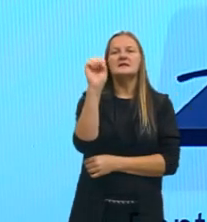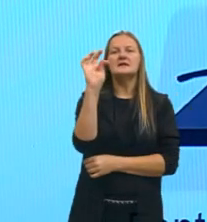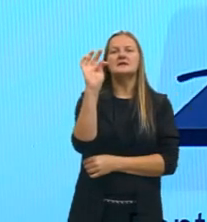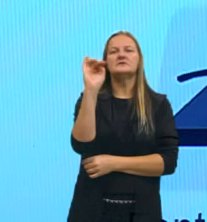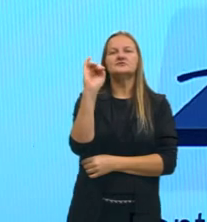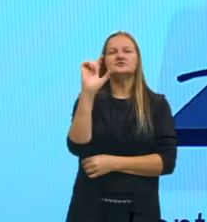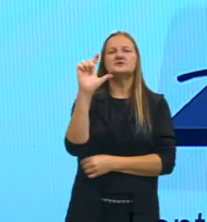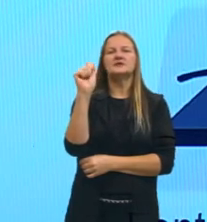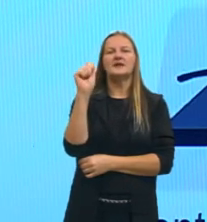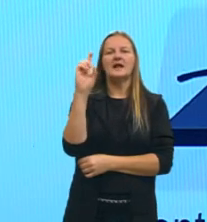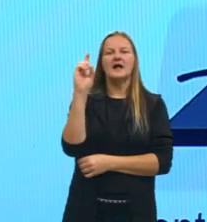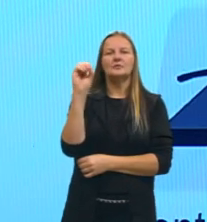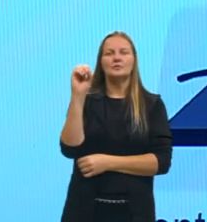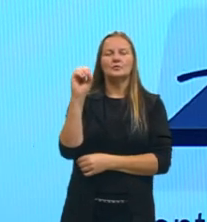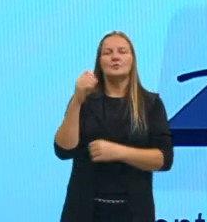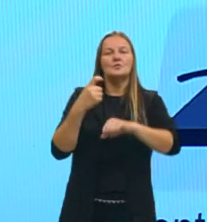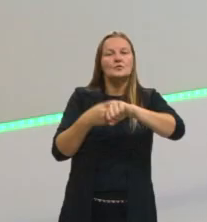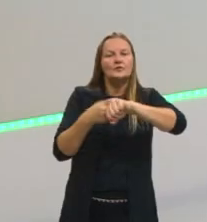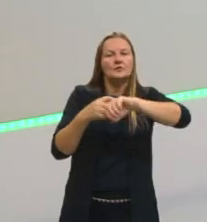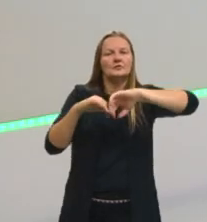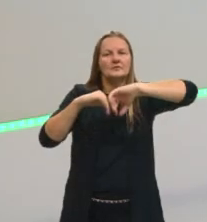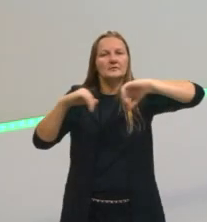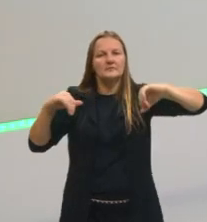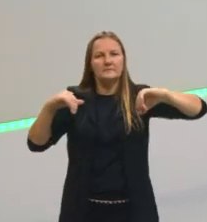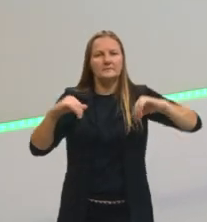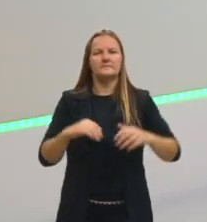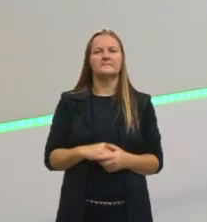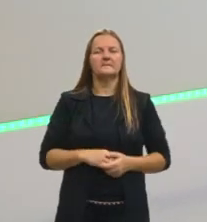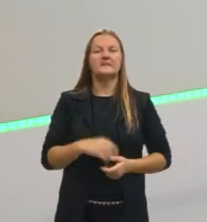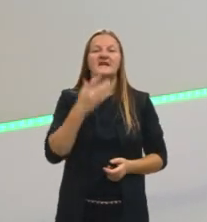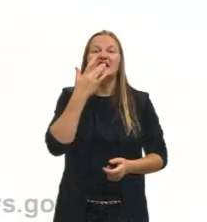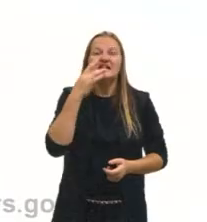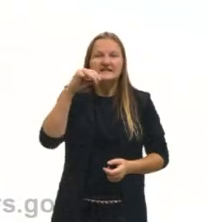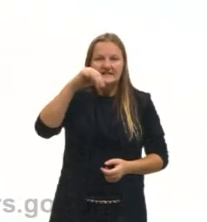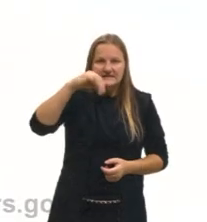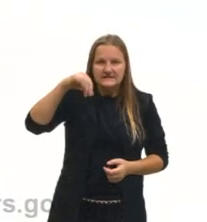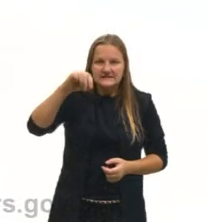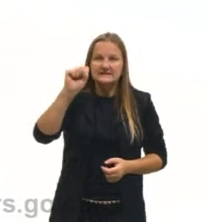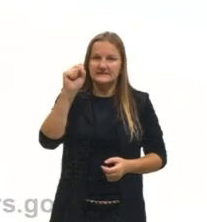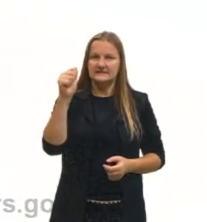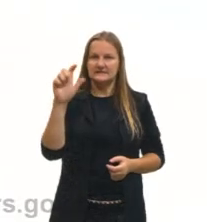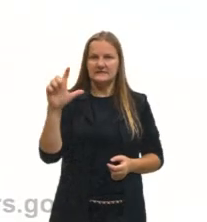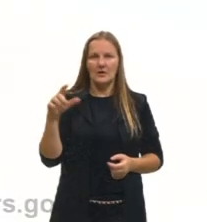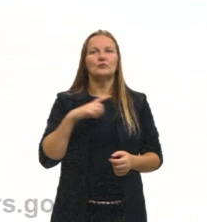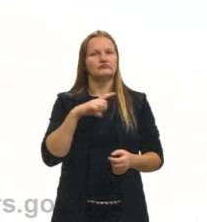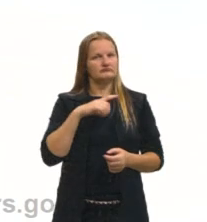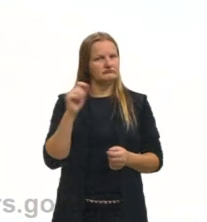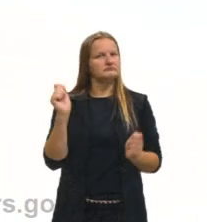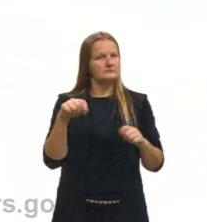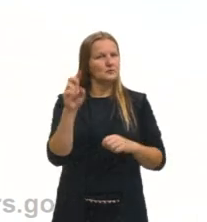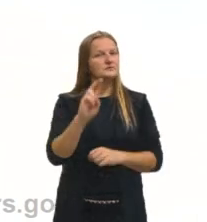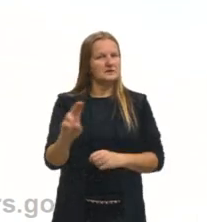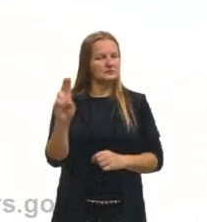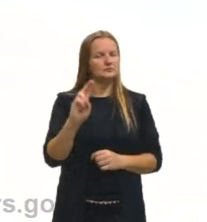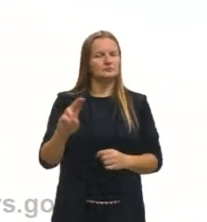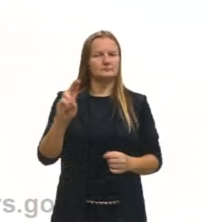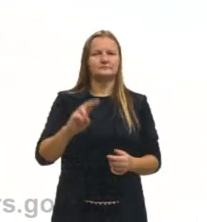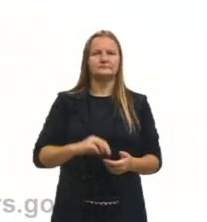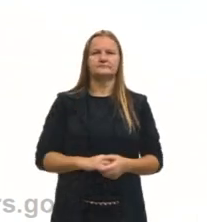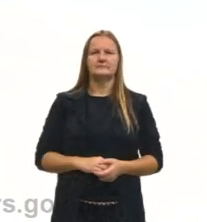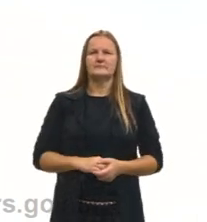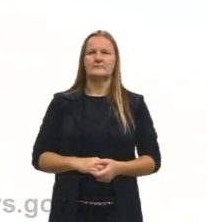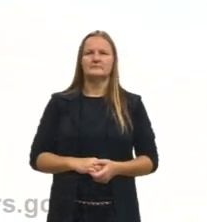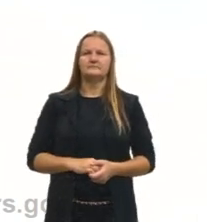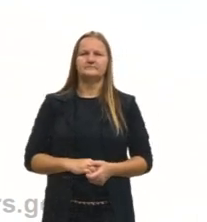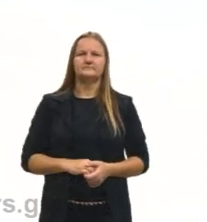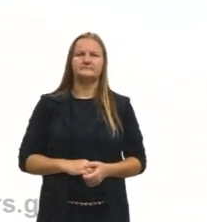sólido. Isso é utilizado na extração de sal, tá? Que aí quando eu tenho uma mistura de água e sal, o sal marinho,